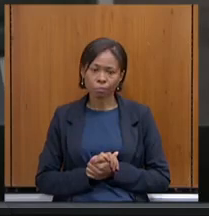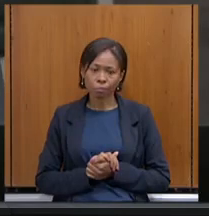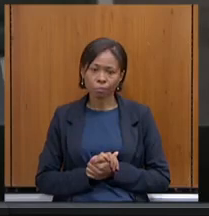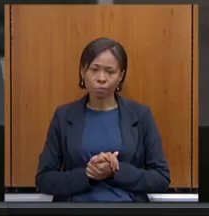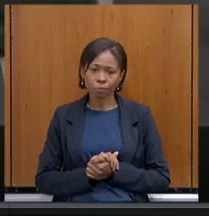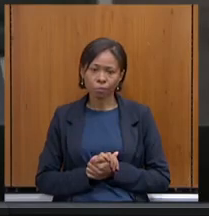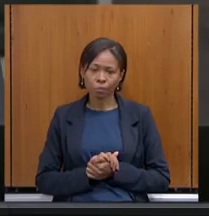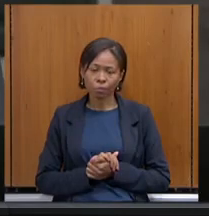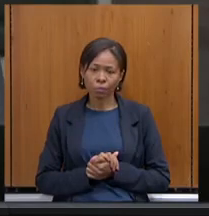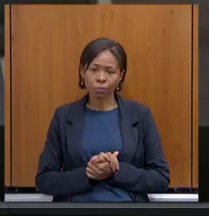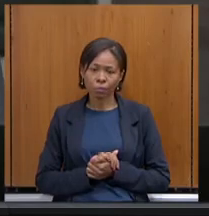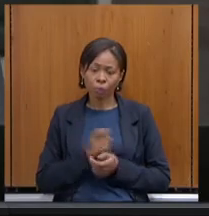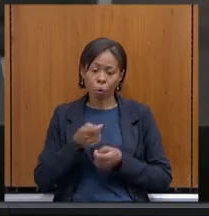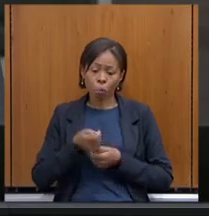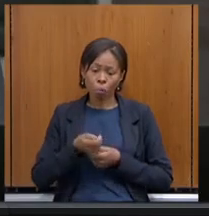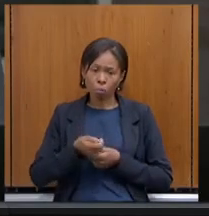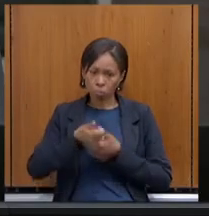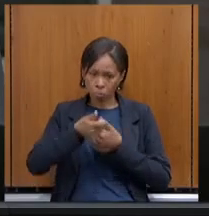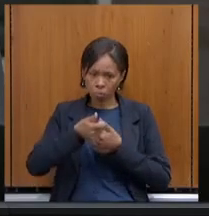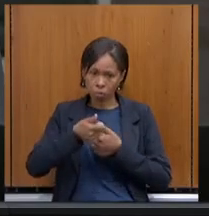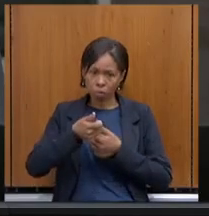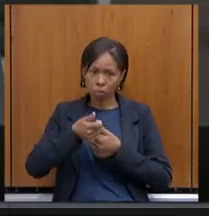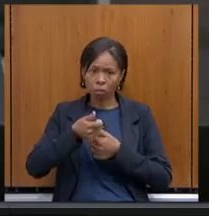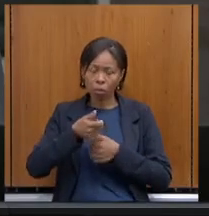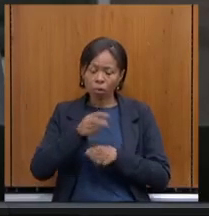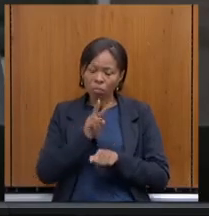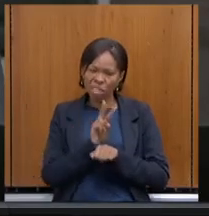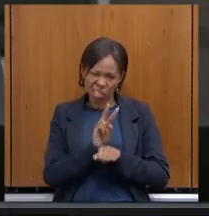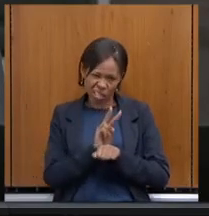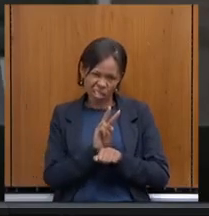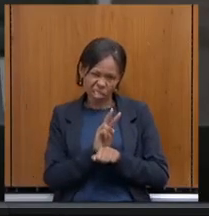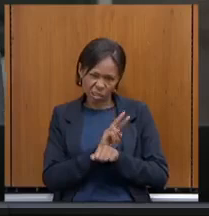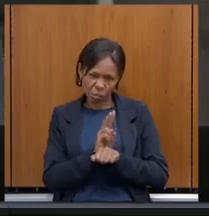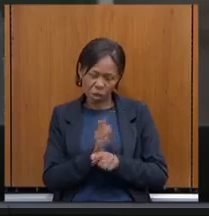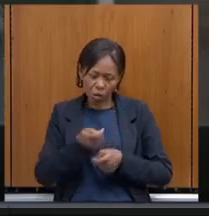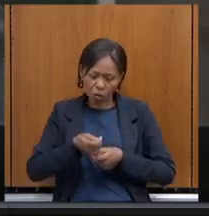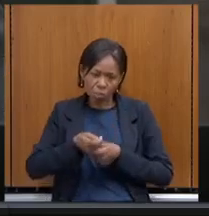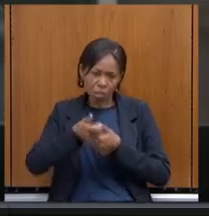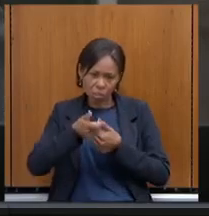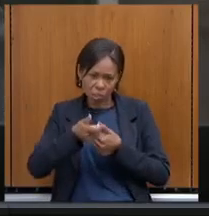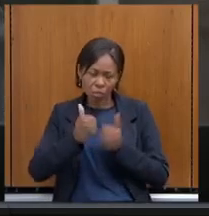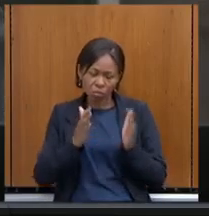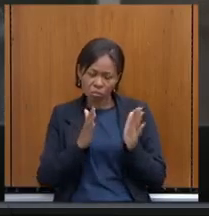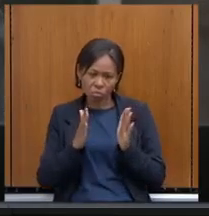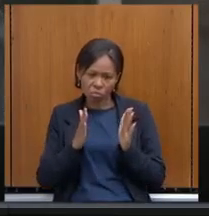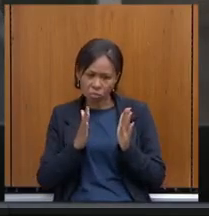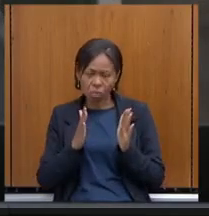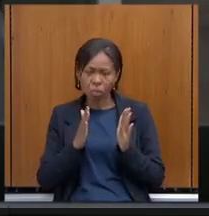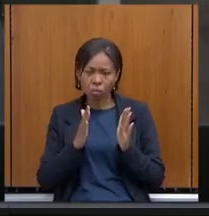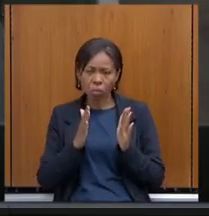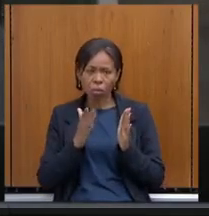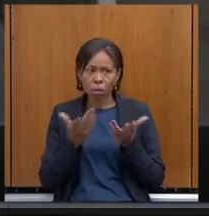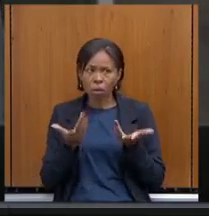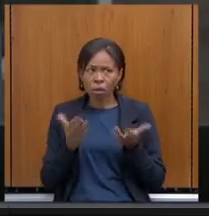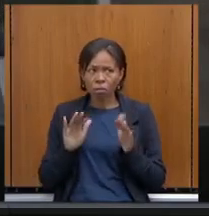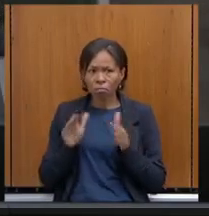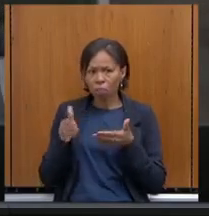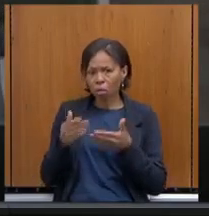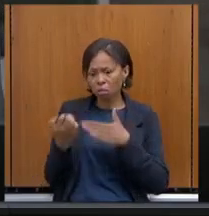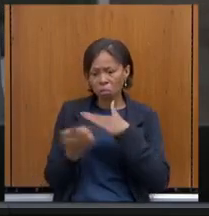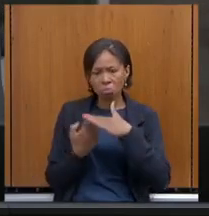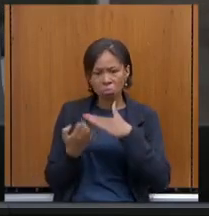os benefícios temporários não possuem condição de atração de empresas para o Estado. É temporário,